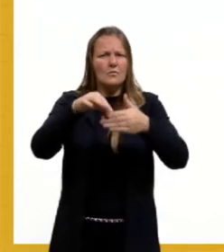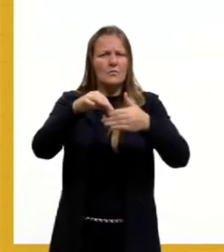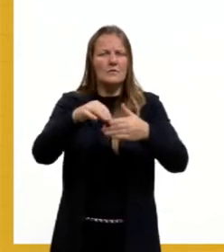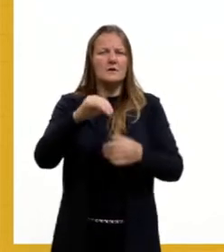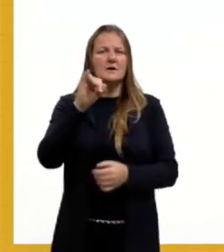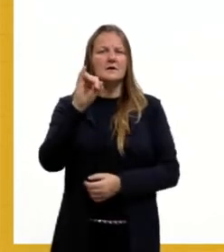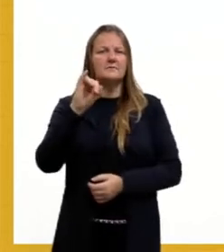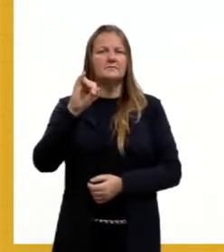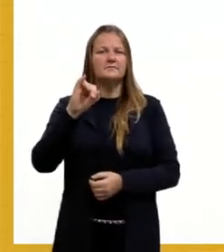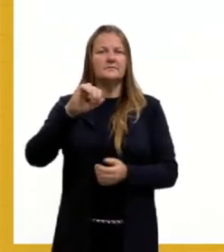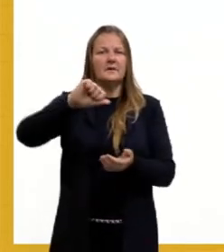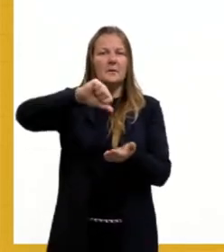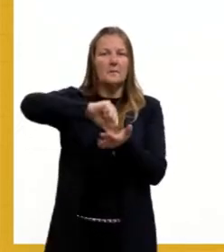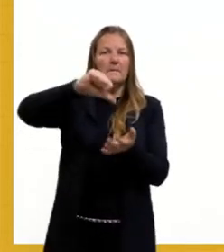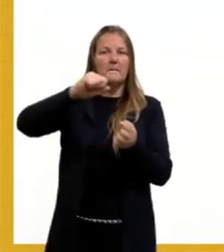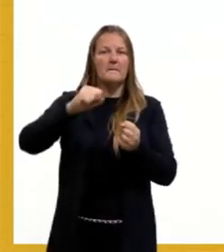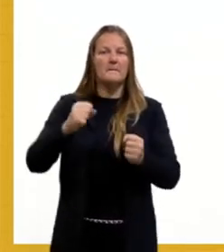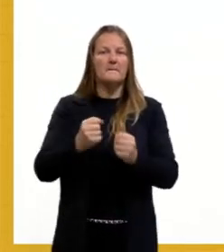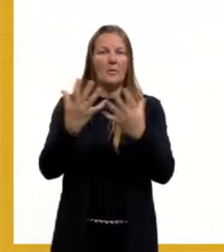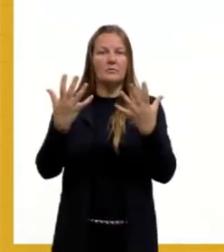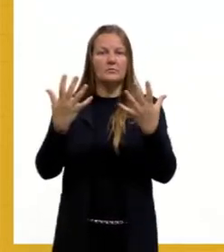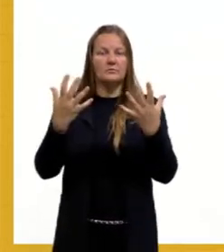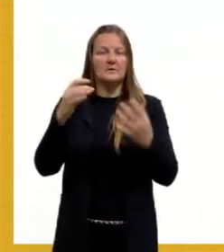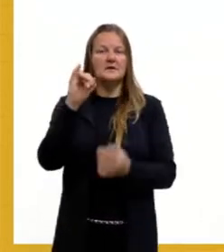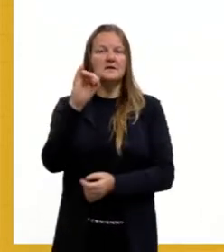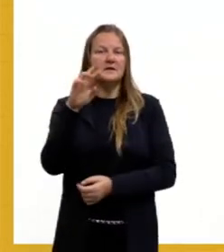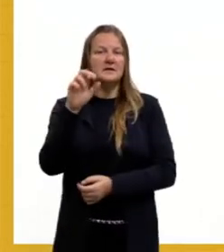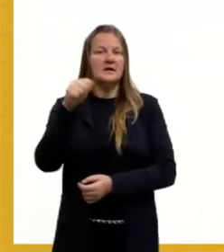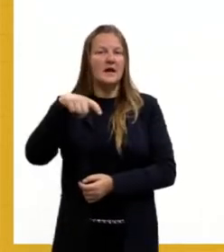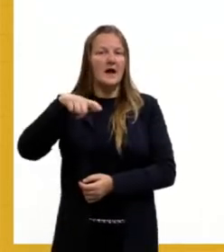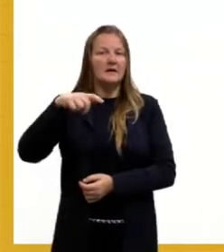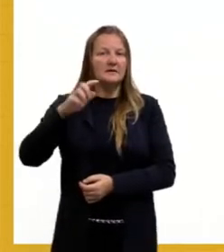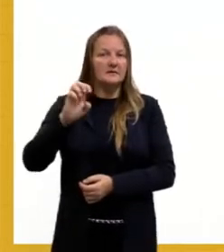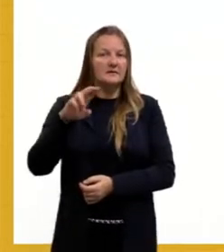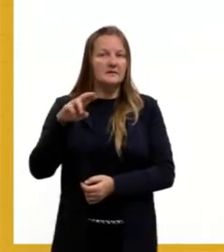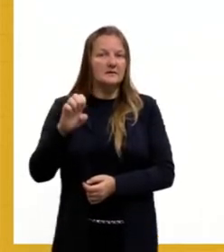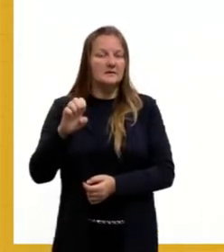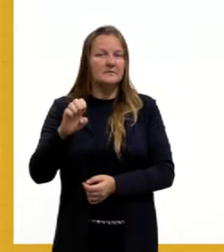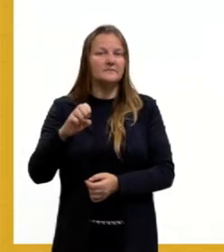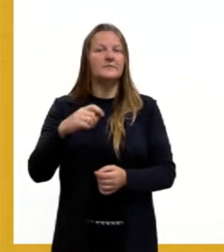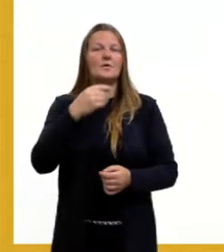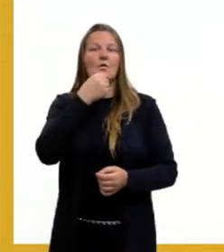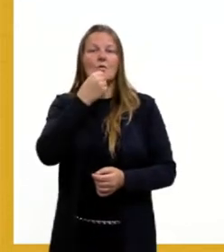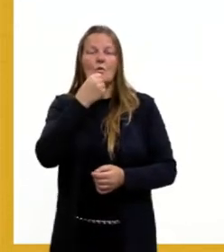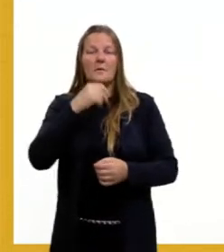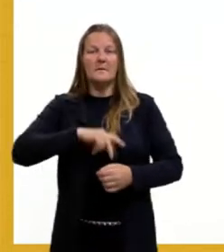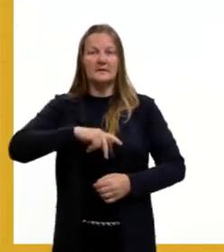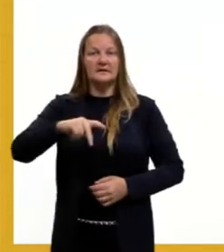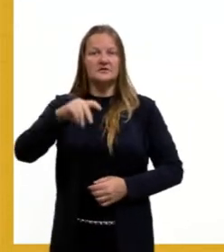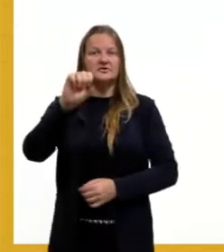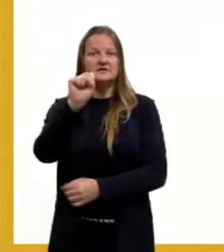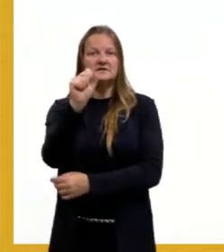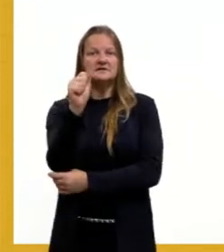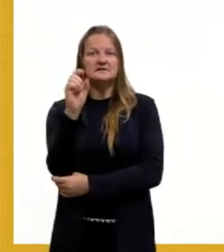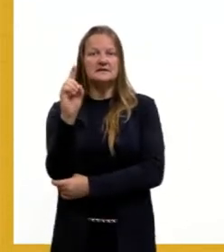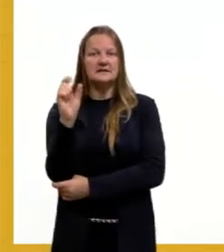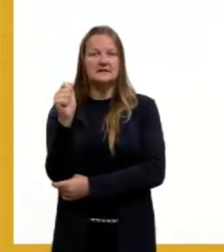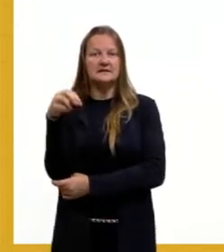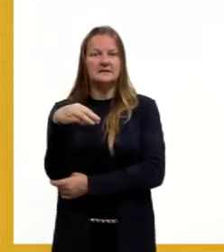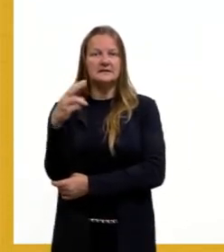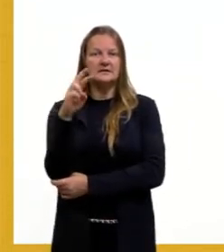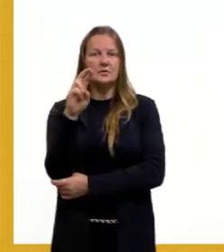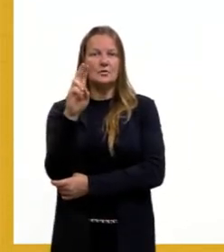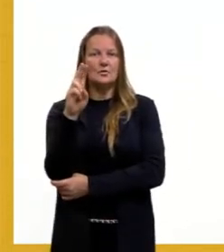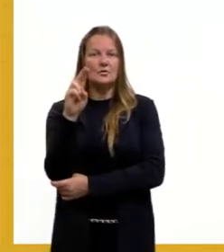é o Iraque, então, chega ao poder, por exemplo, tinha acabado de chegar ao poder, então, Saddam Hussein, ele recebe muito apoio dos Estados Unidos, justamente,